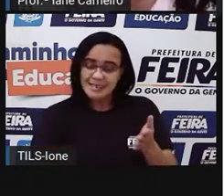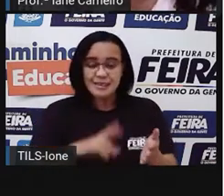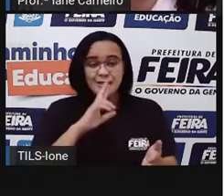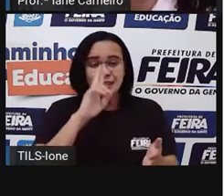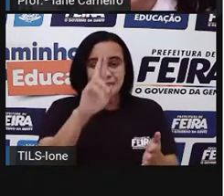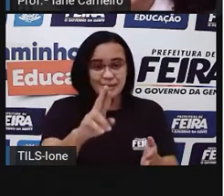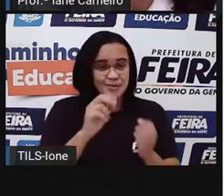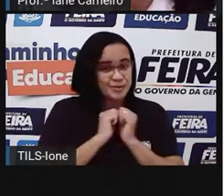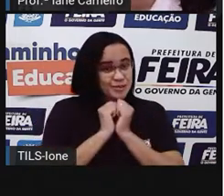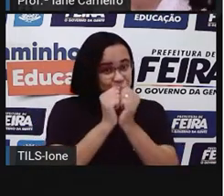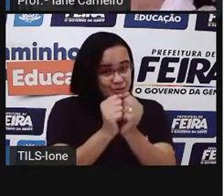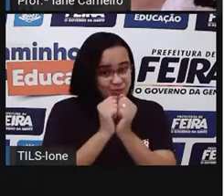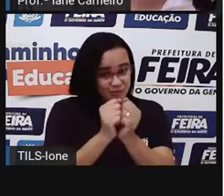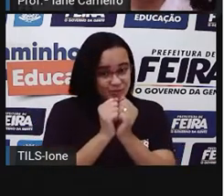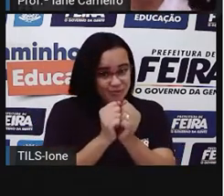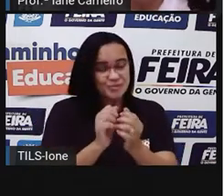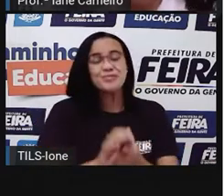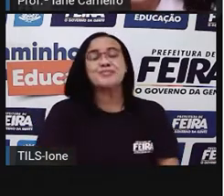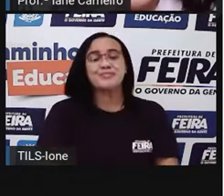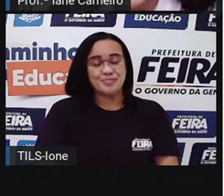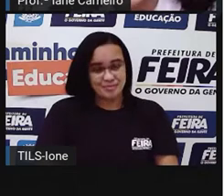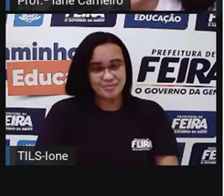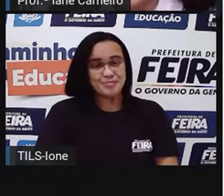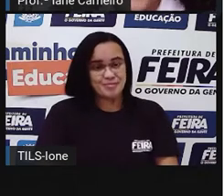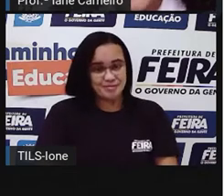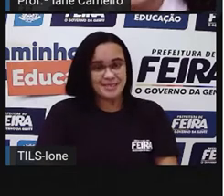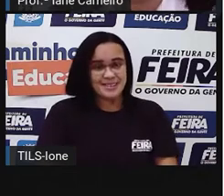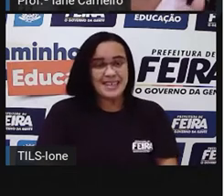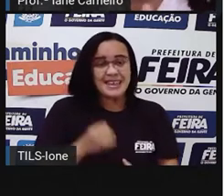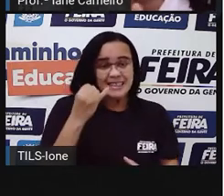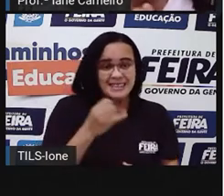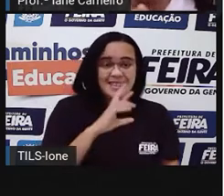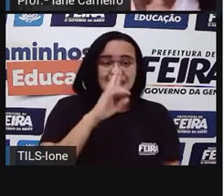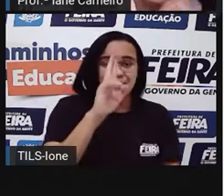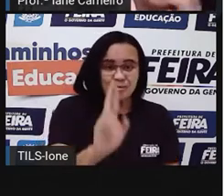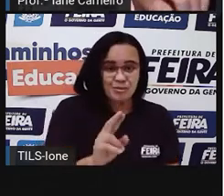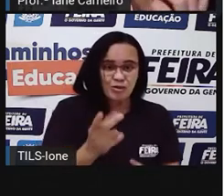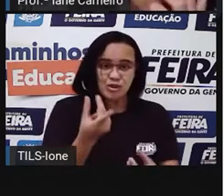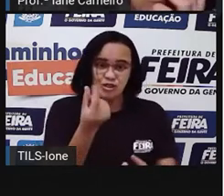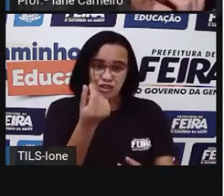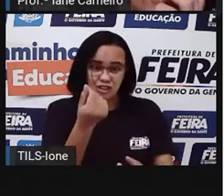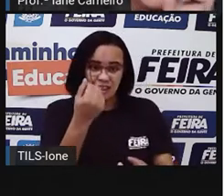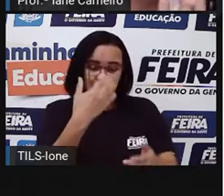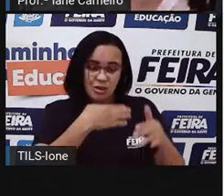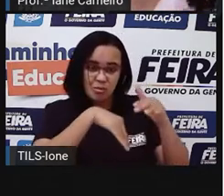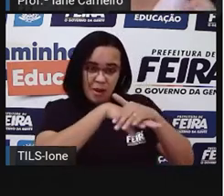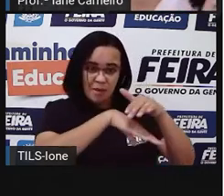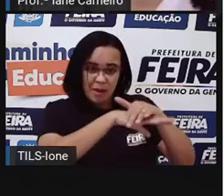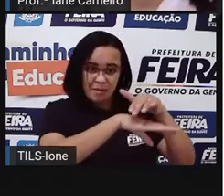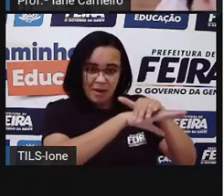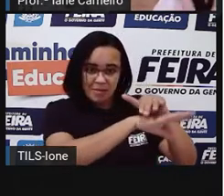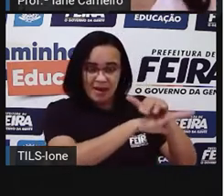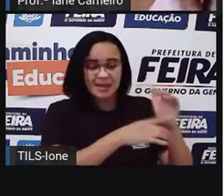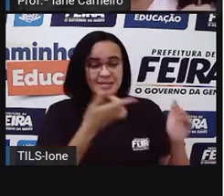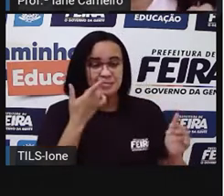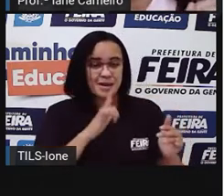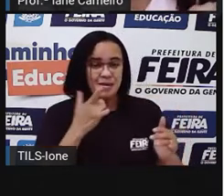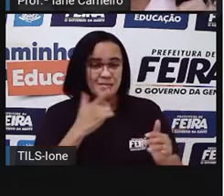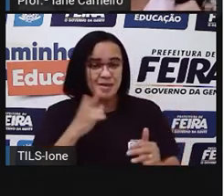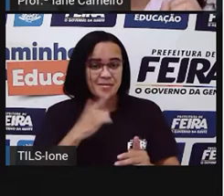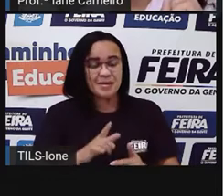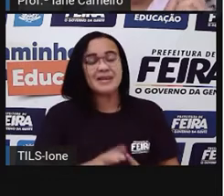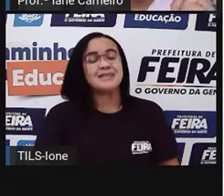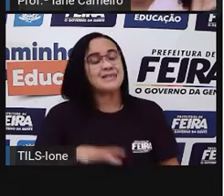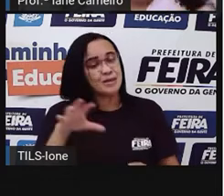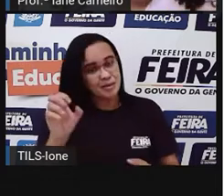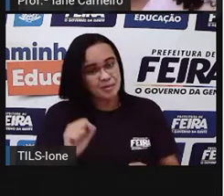que a gente for respondendo, a gente vai ganhando dinheiro, tá bom? Então, vamos lá? Tá preparado? Pega seu caderno, seu lápis e borracha para